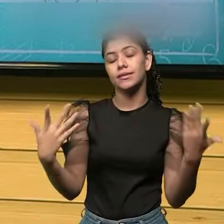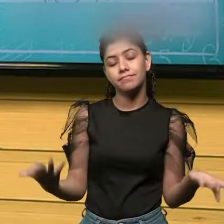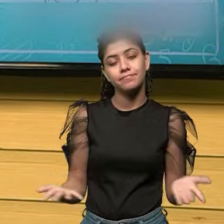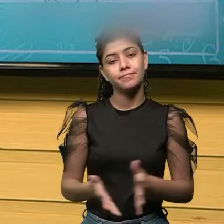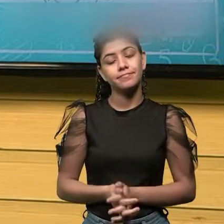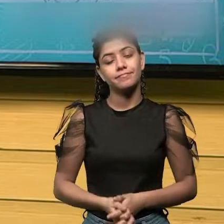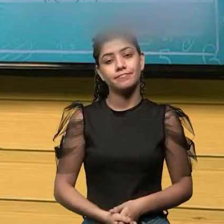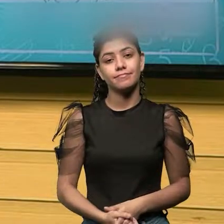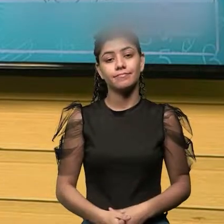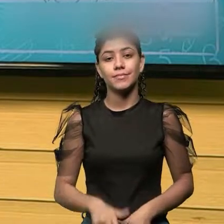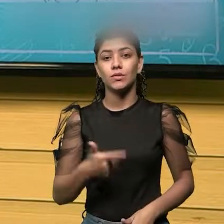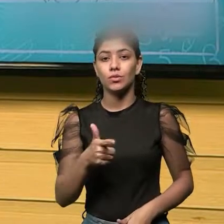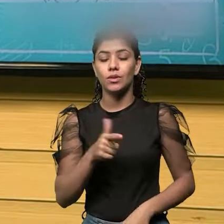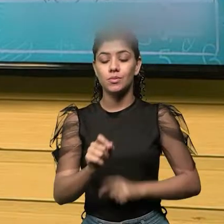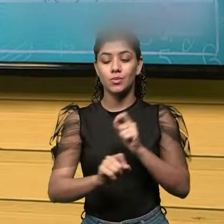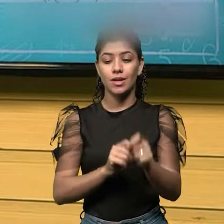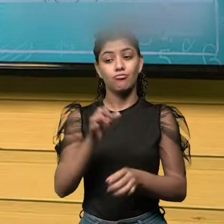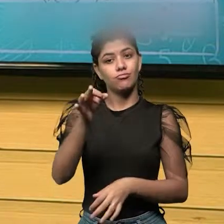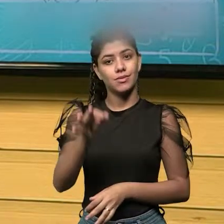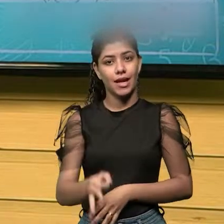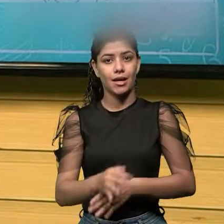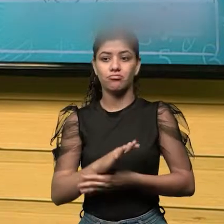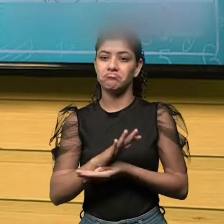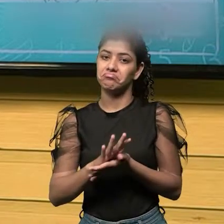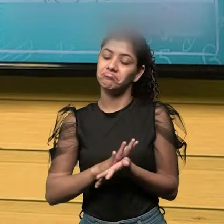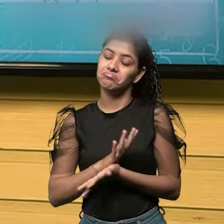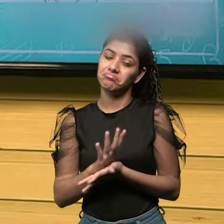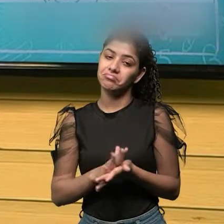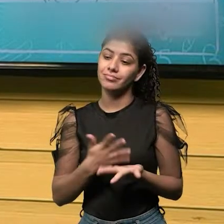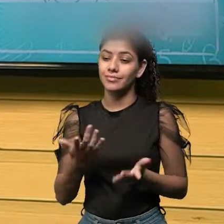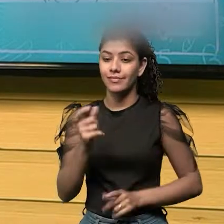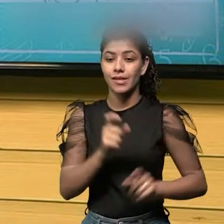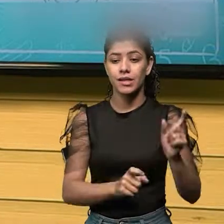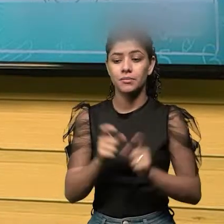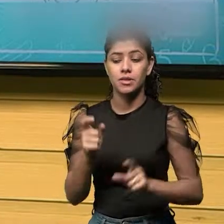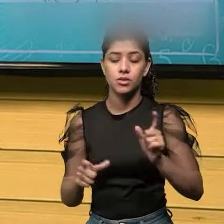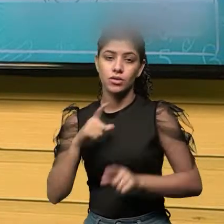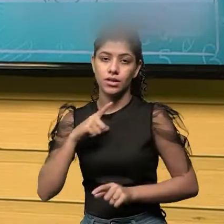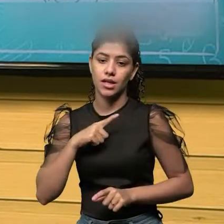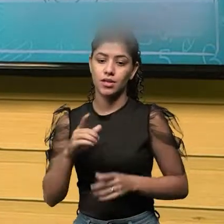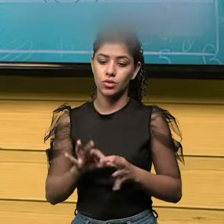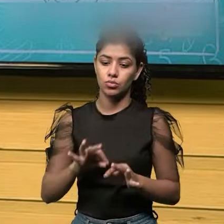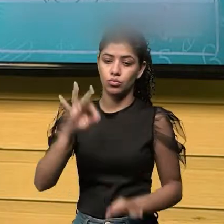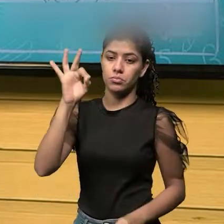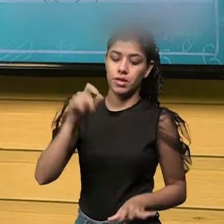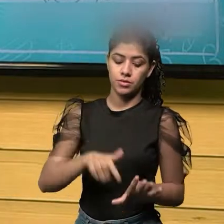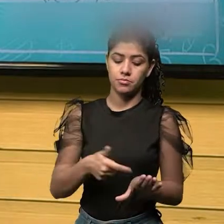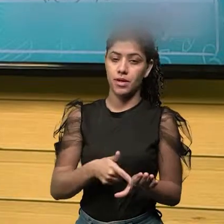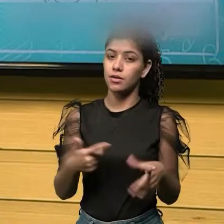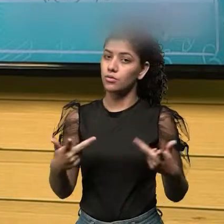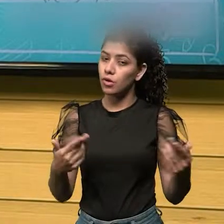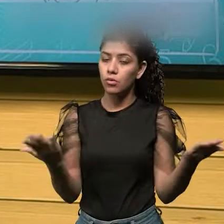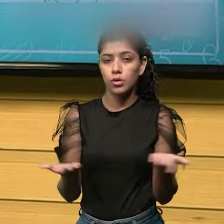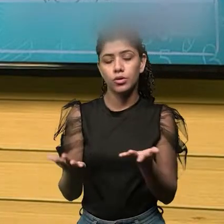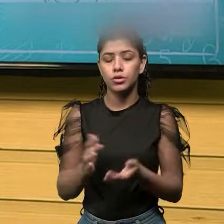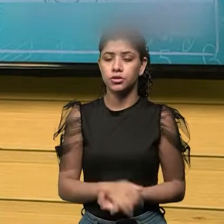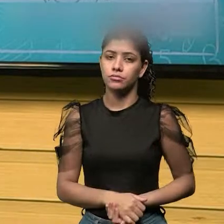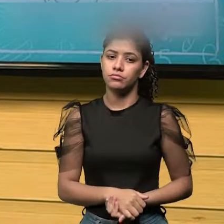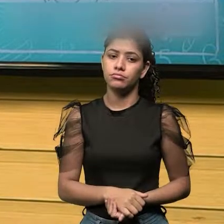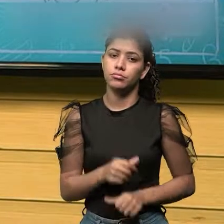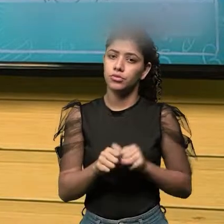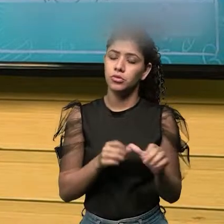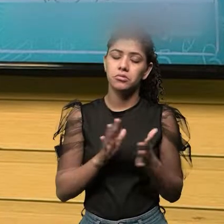nós não tínhamos uma medida exata de nada. Cada pessoa tinha um tamanho de pé, assim como é hoje. Então, não